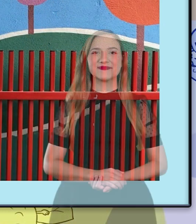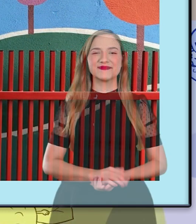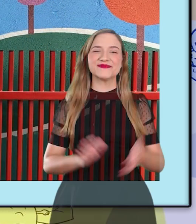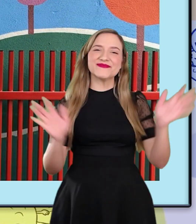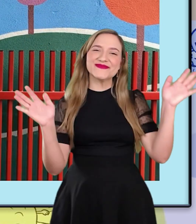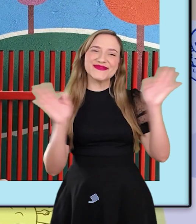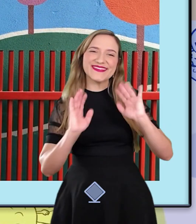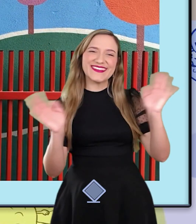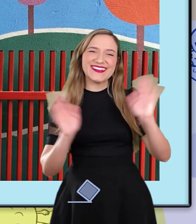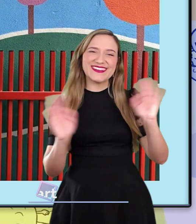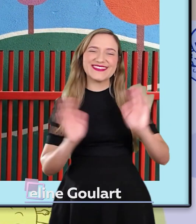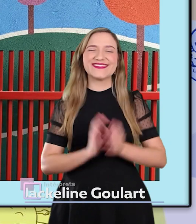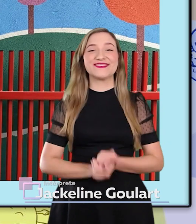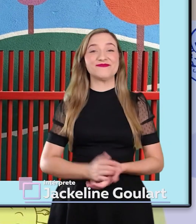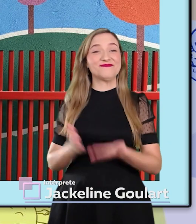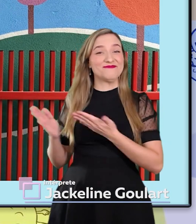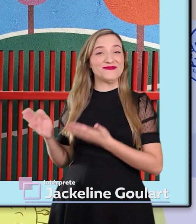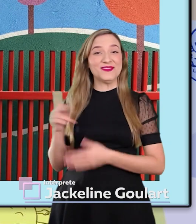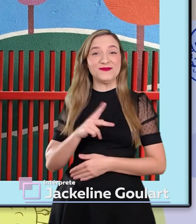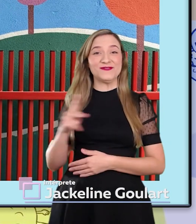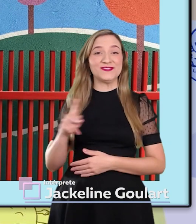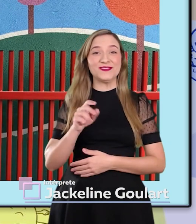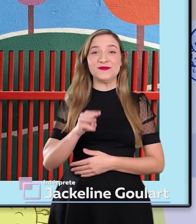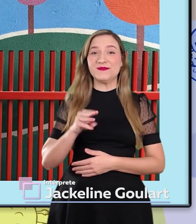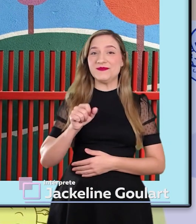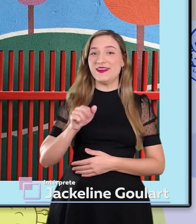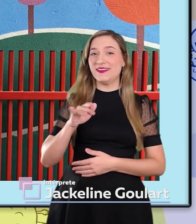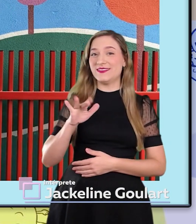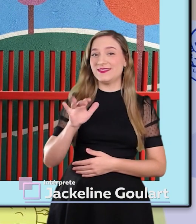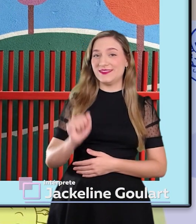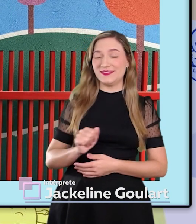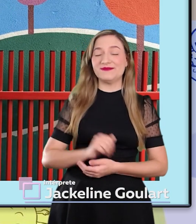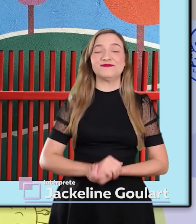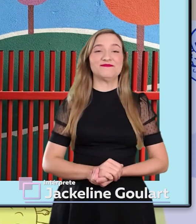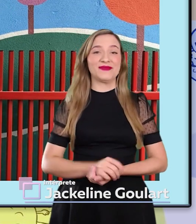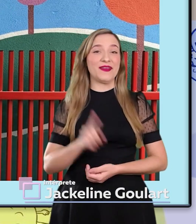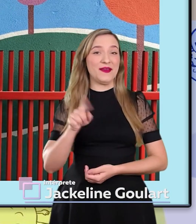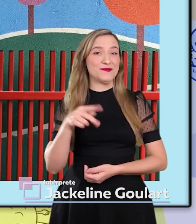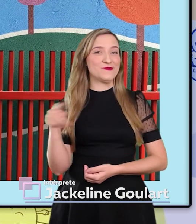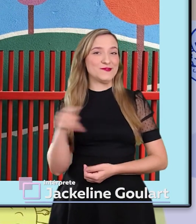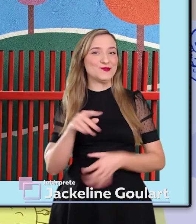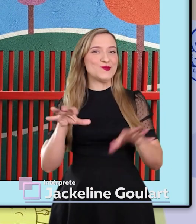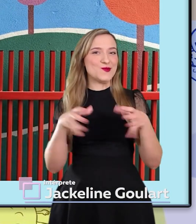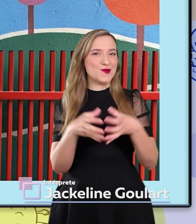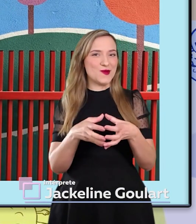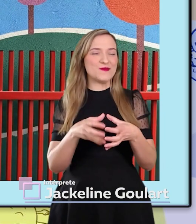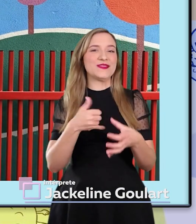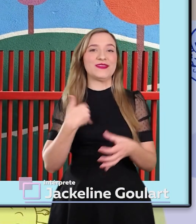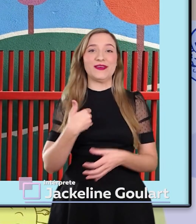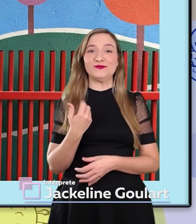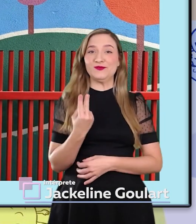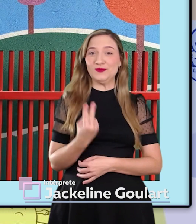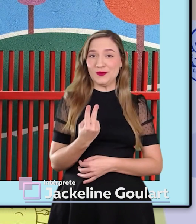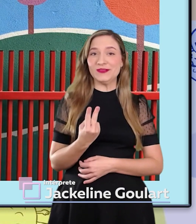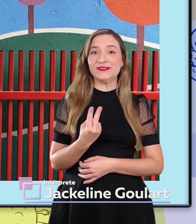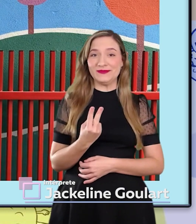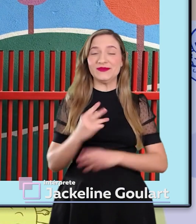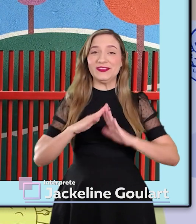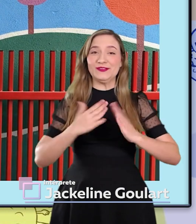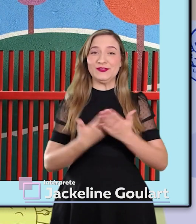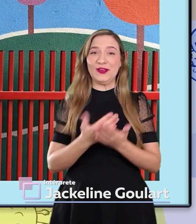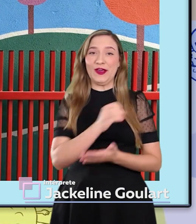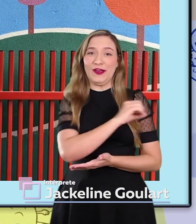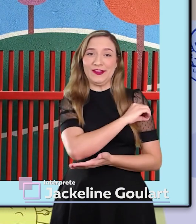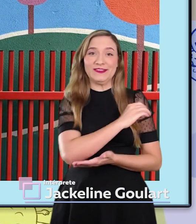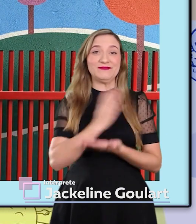Olá, eu sou a professora Márcia. Sou professora no agrupamento de dois anos, do CEMEI Vila